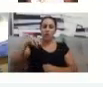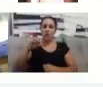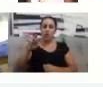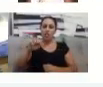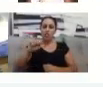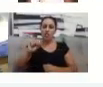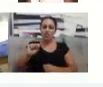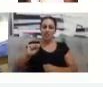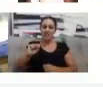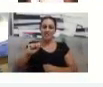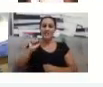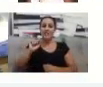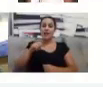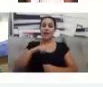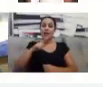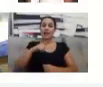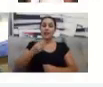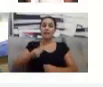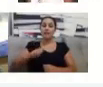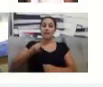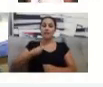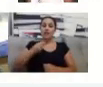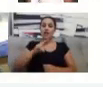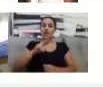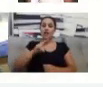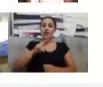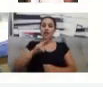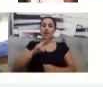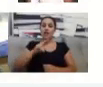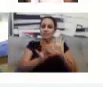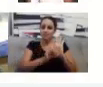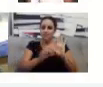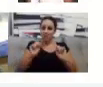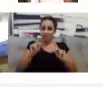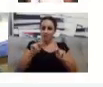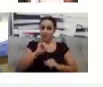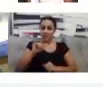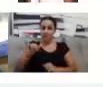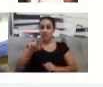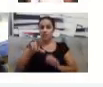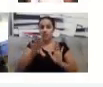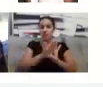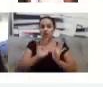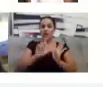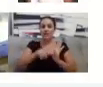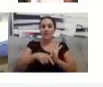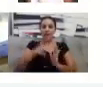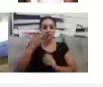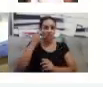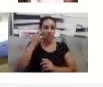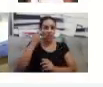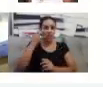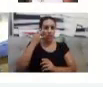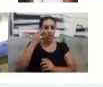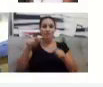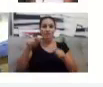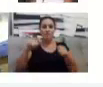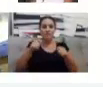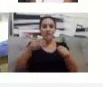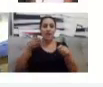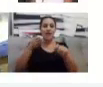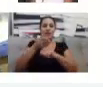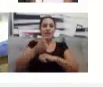nós estamos fazendo a lista de presença. Para quem chegou depois e não sabe, esse é o aviso, tá? Entre ali,